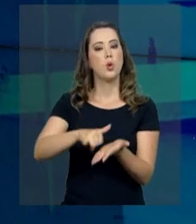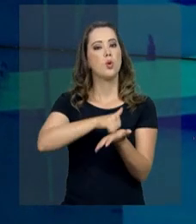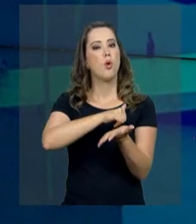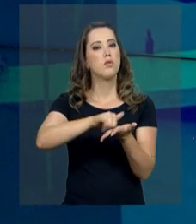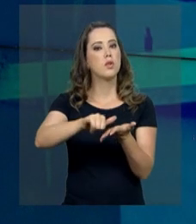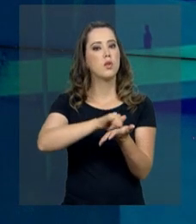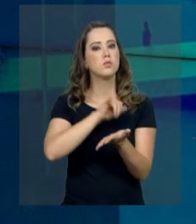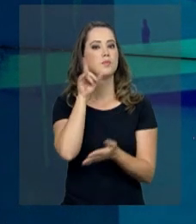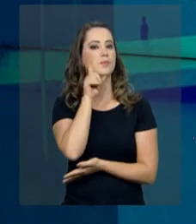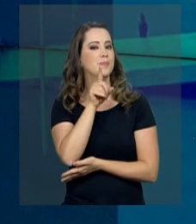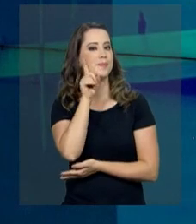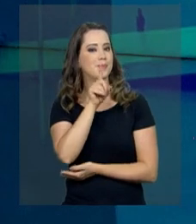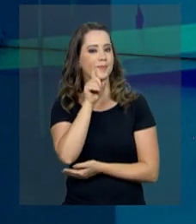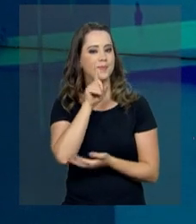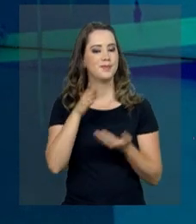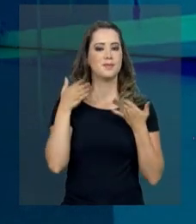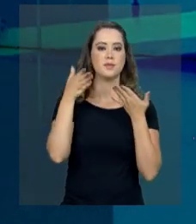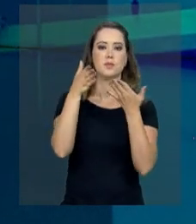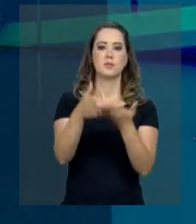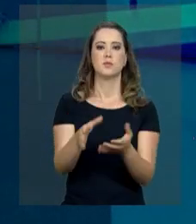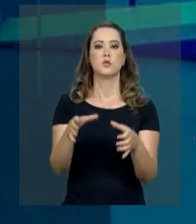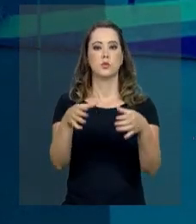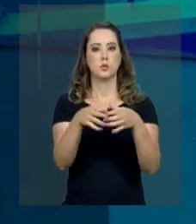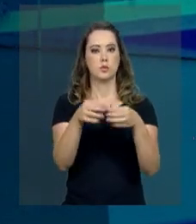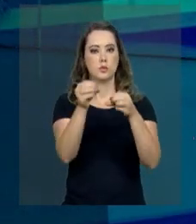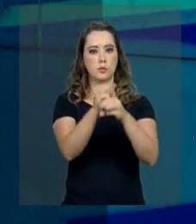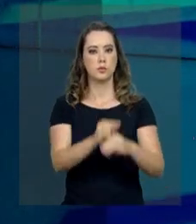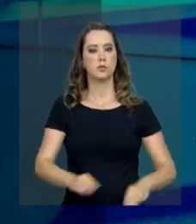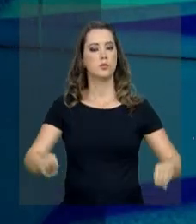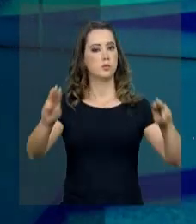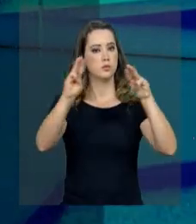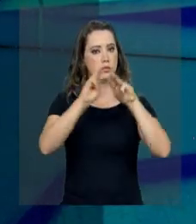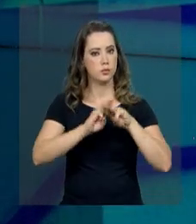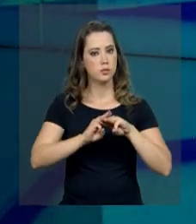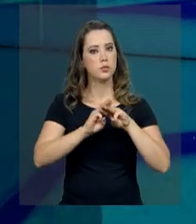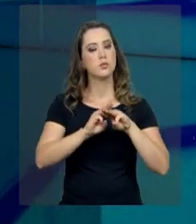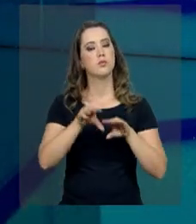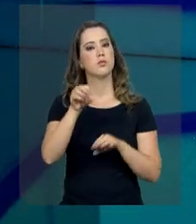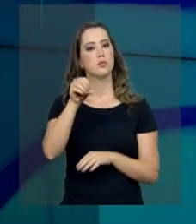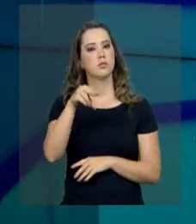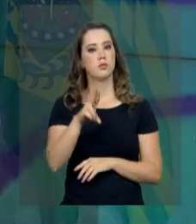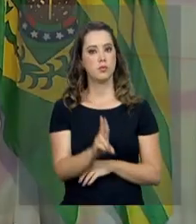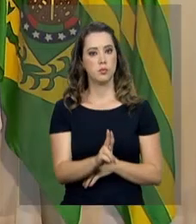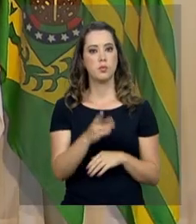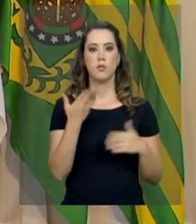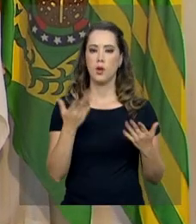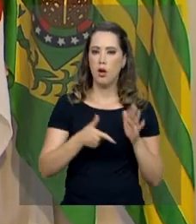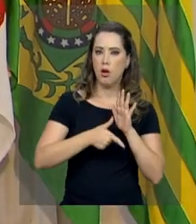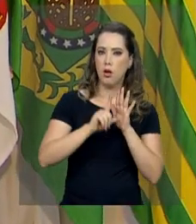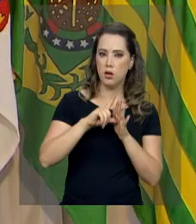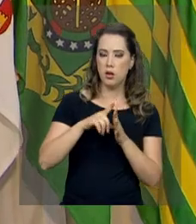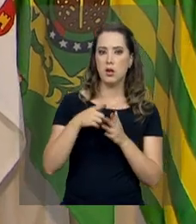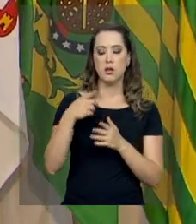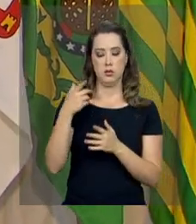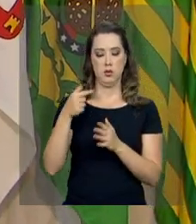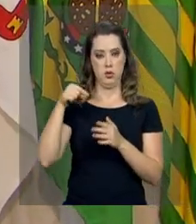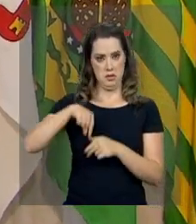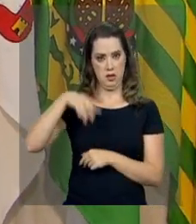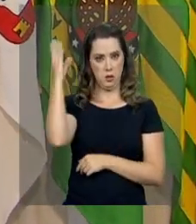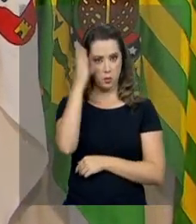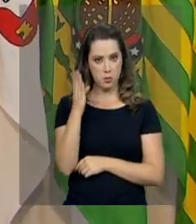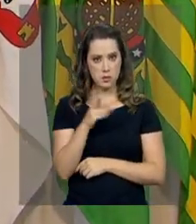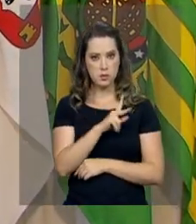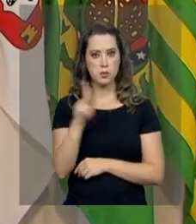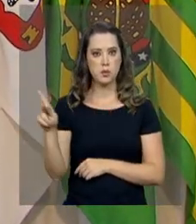em Nova Iorque, nos Estados Unidos, para participar da Assembleia Geral das Nações Unidas. Antes de deixar o Brasil, o